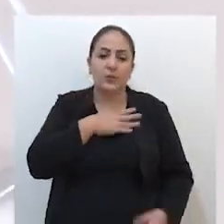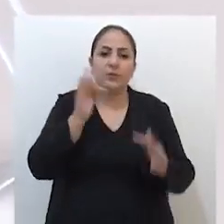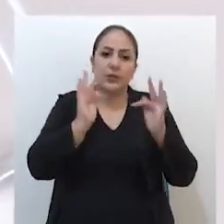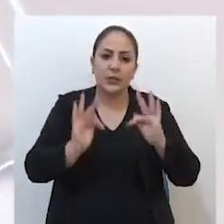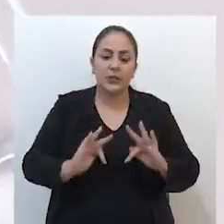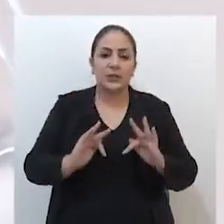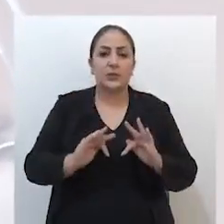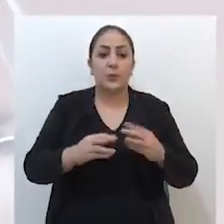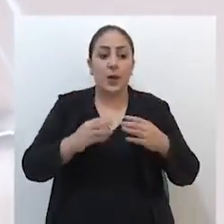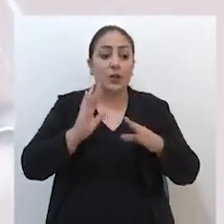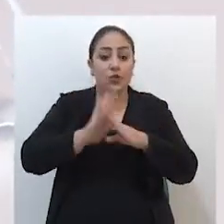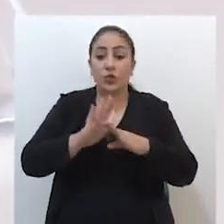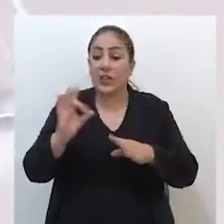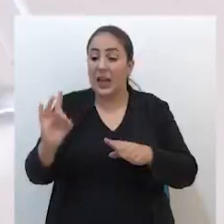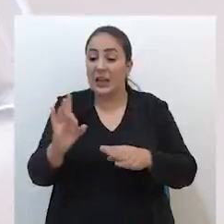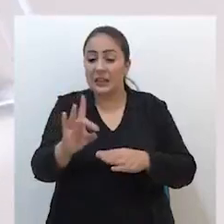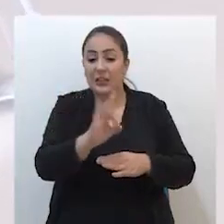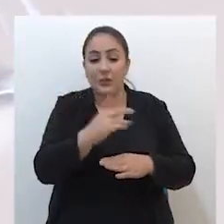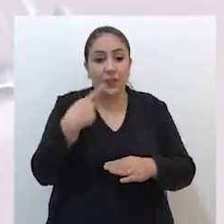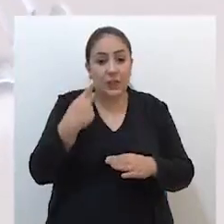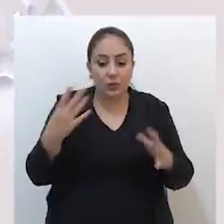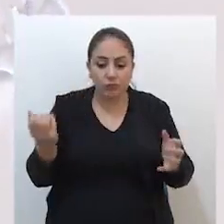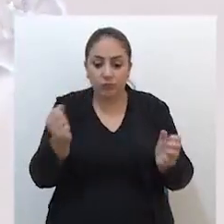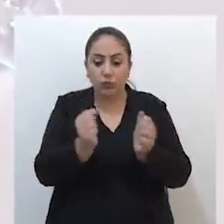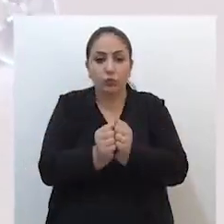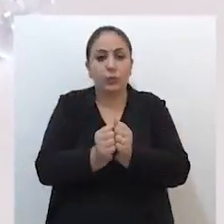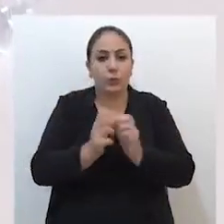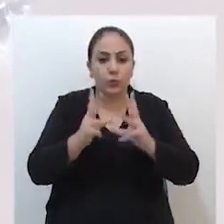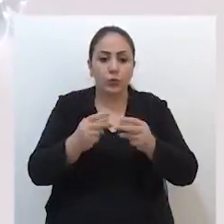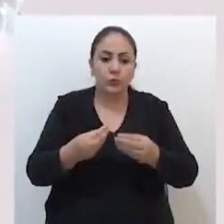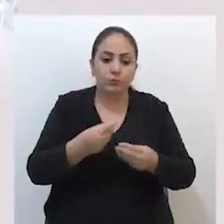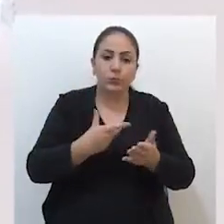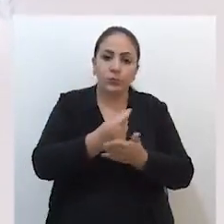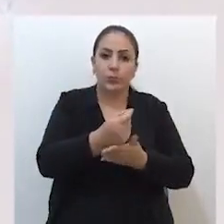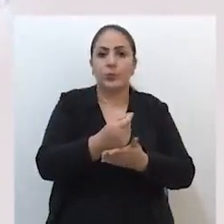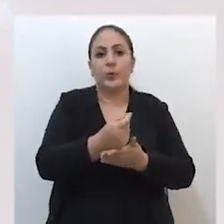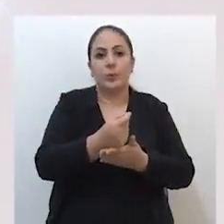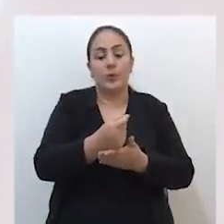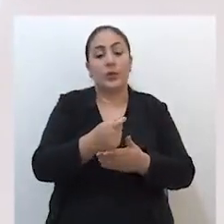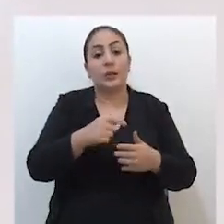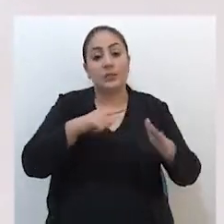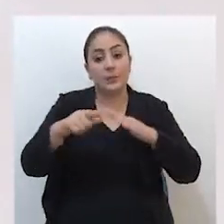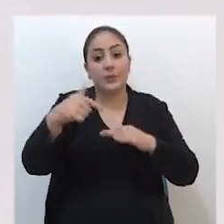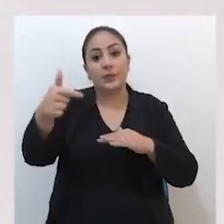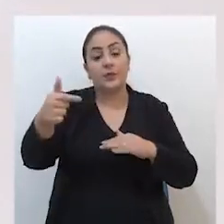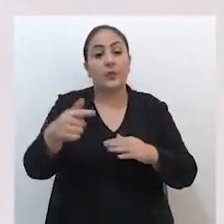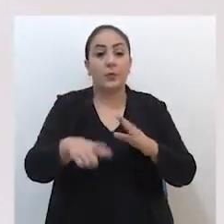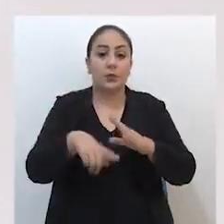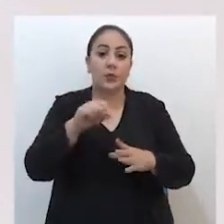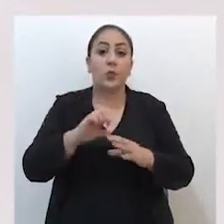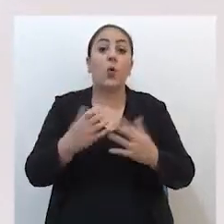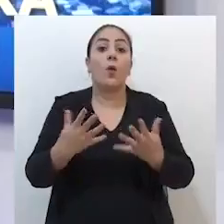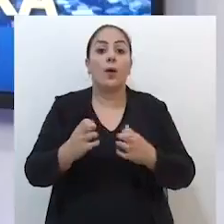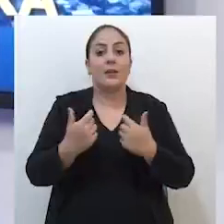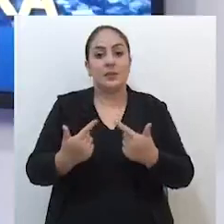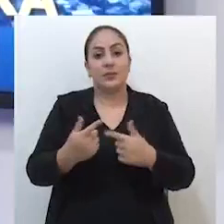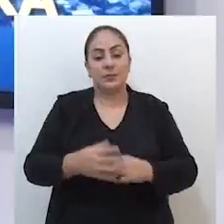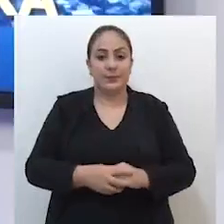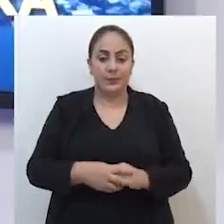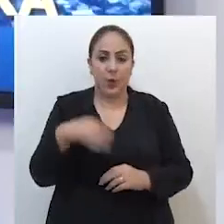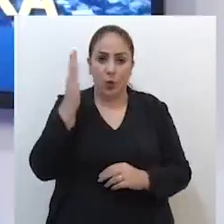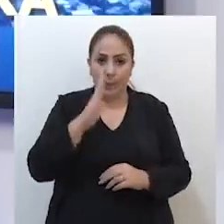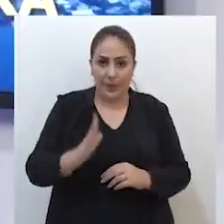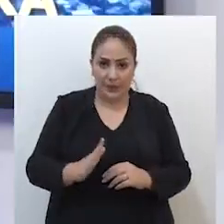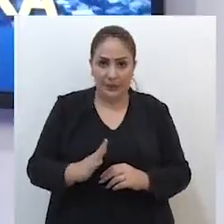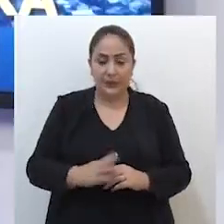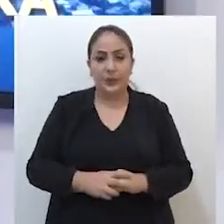colaboração de todos os vereadores, cada um fez a sua parte e agora nas próximas semanas nós anunciamos as próximas ações. No